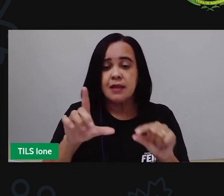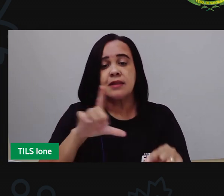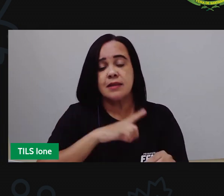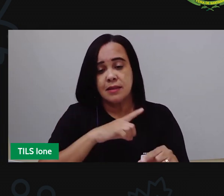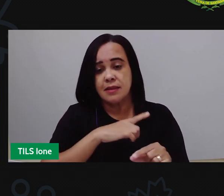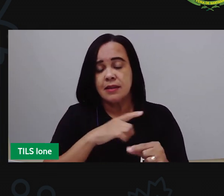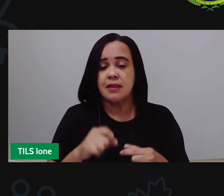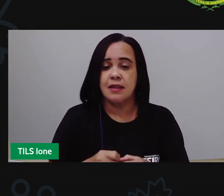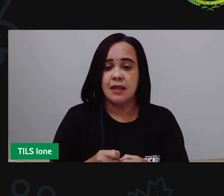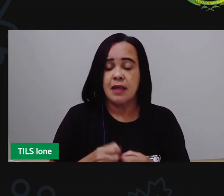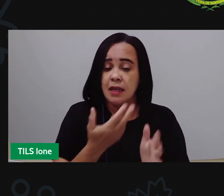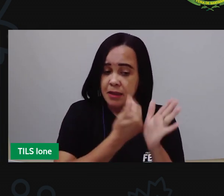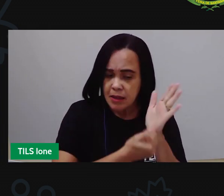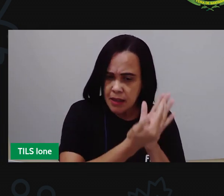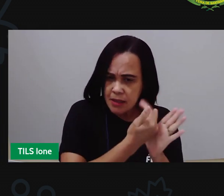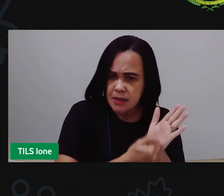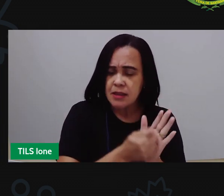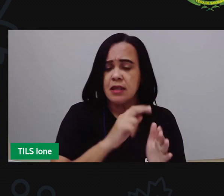indicar